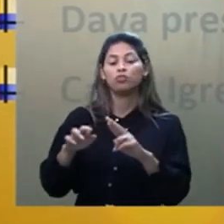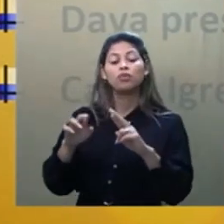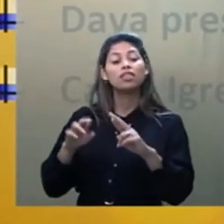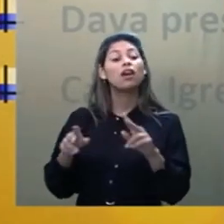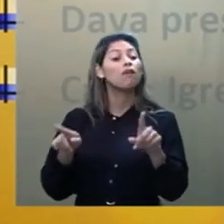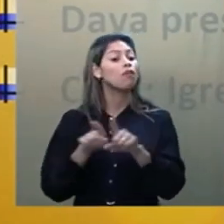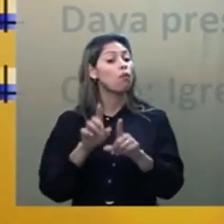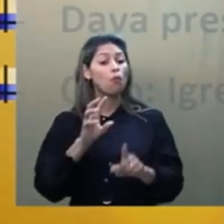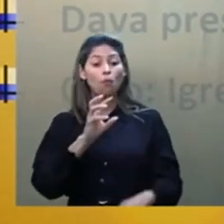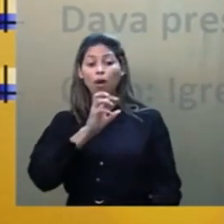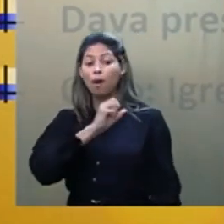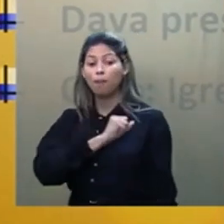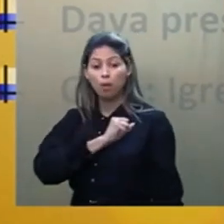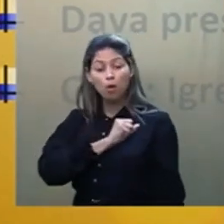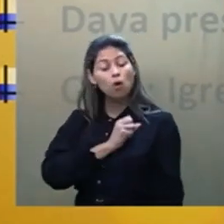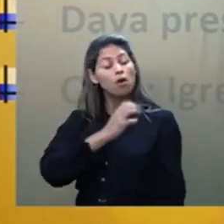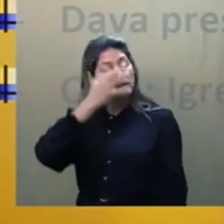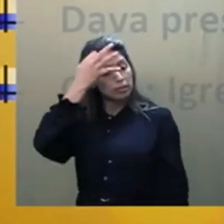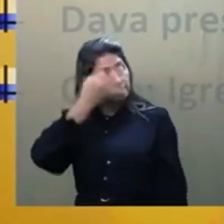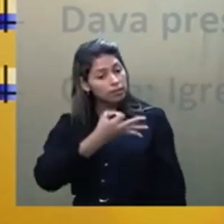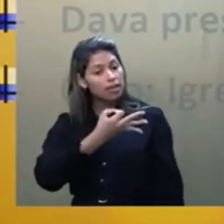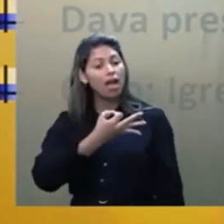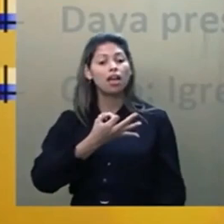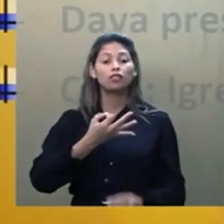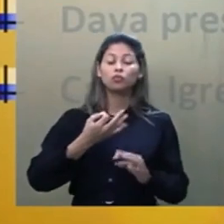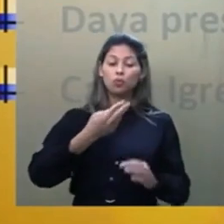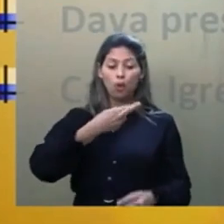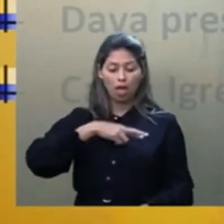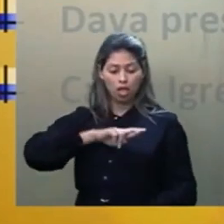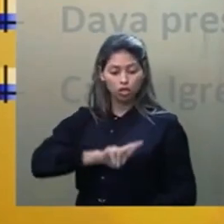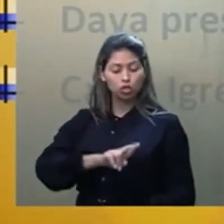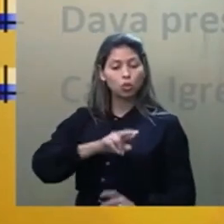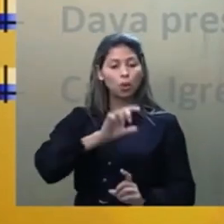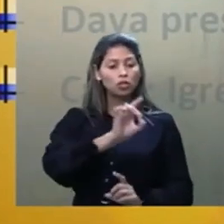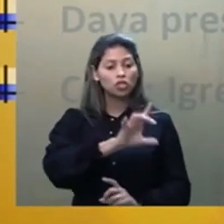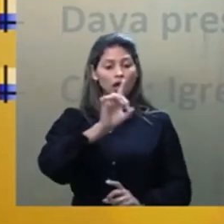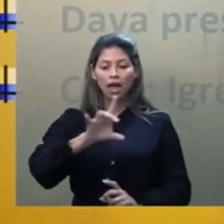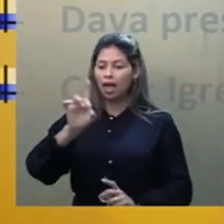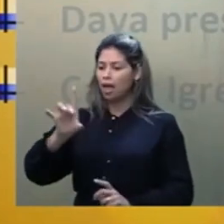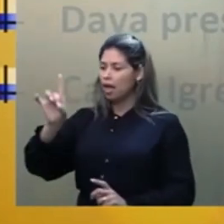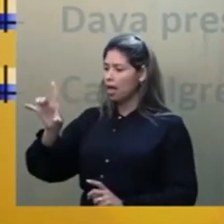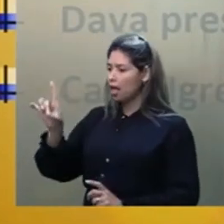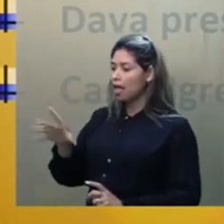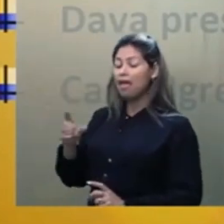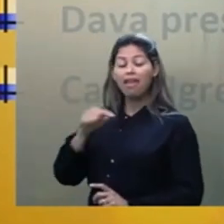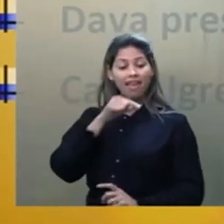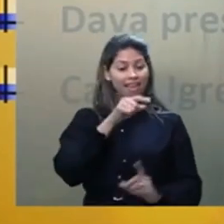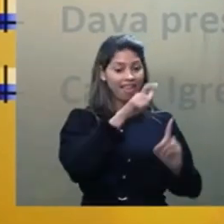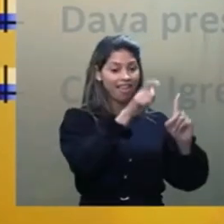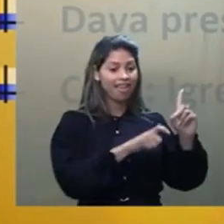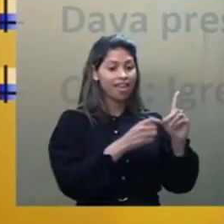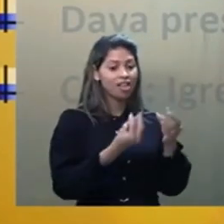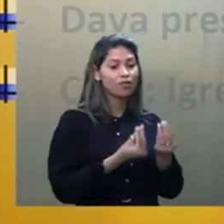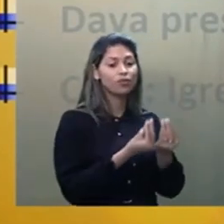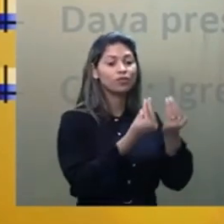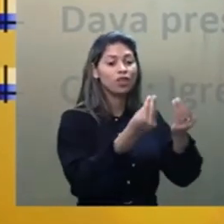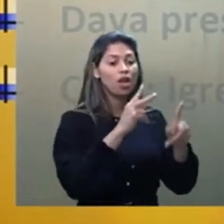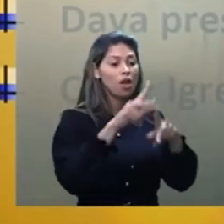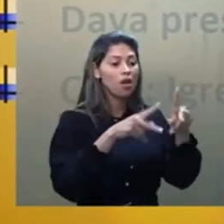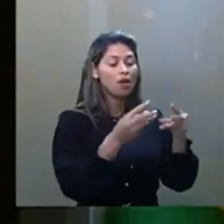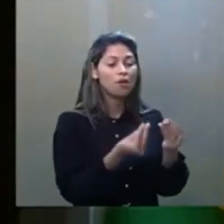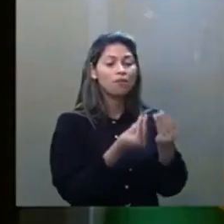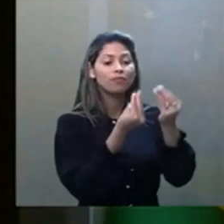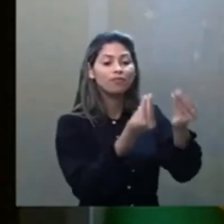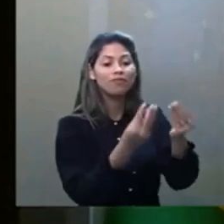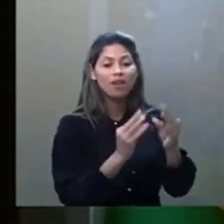a orientação religiosa de cada um, não é? Doava os presentes e uma vez um repórter chegou, o seu Chico